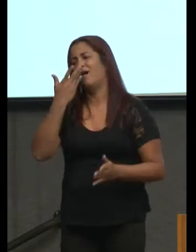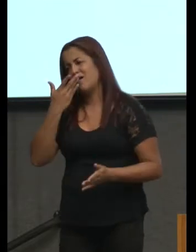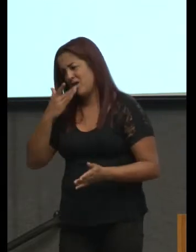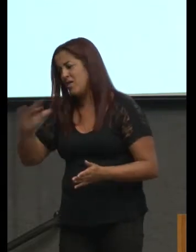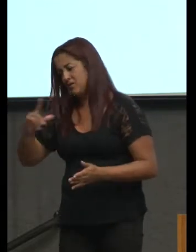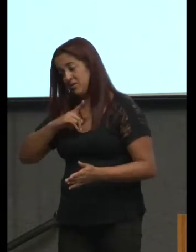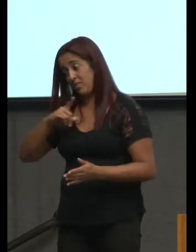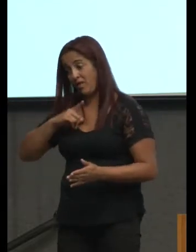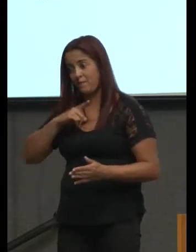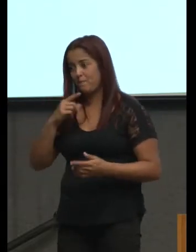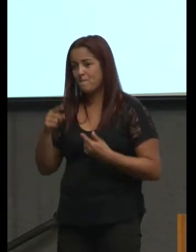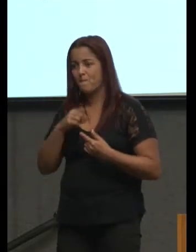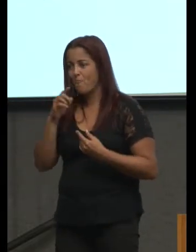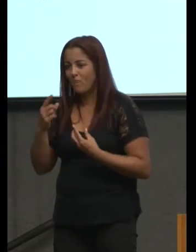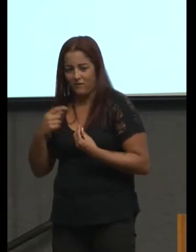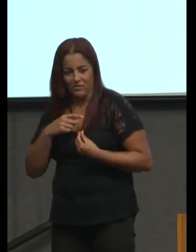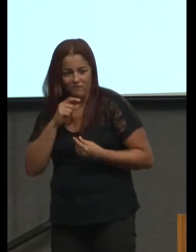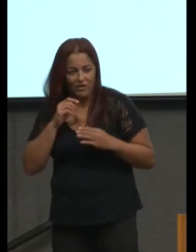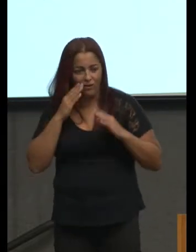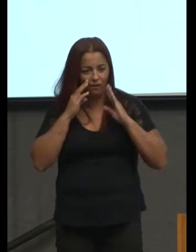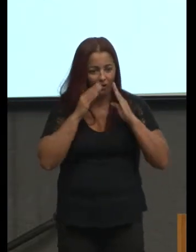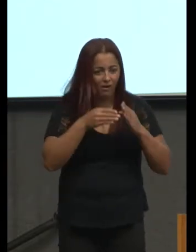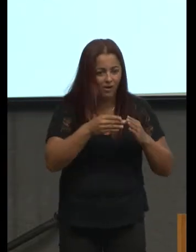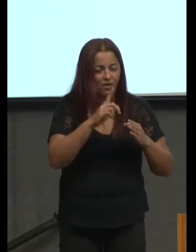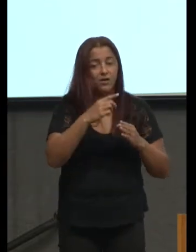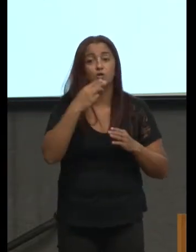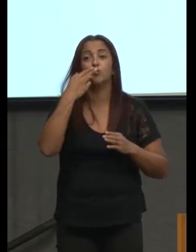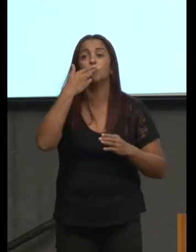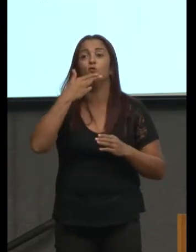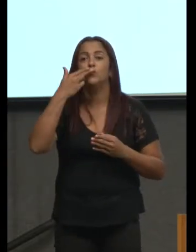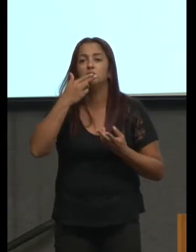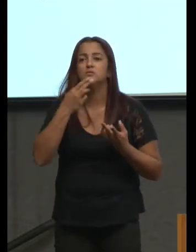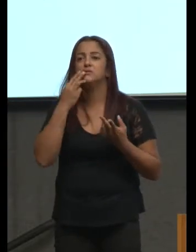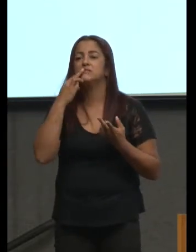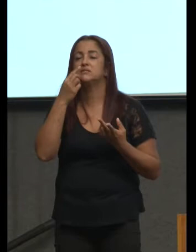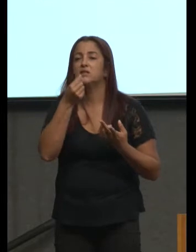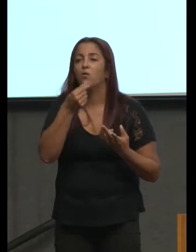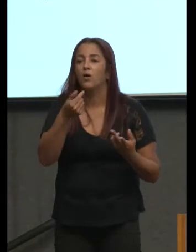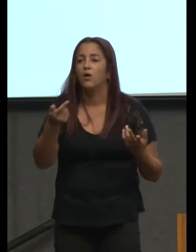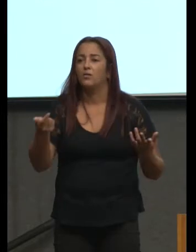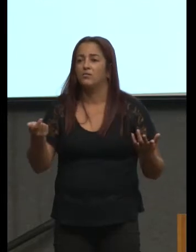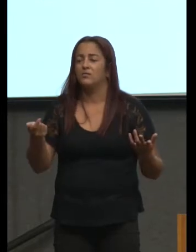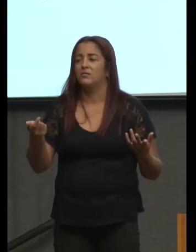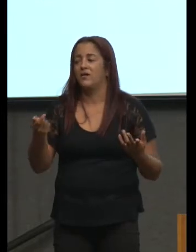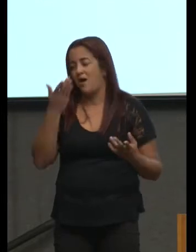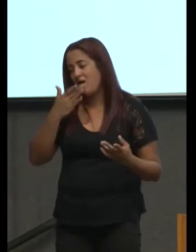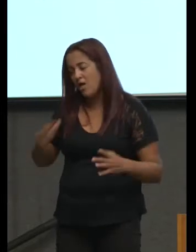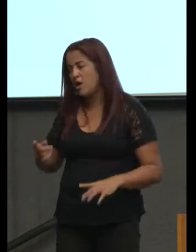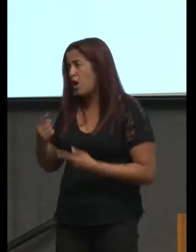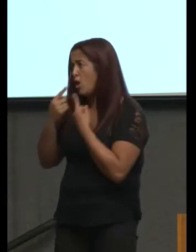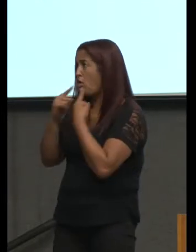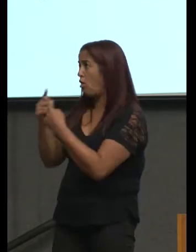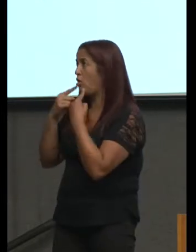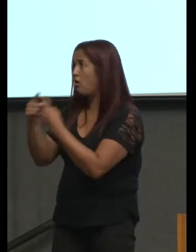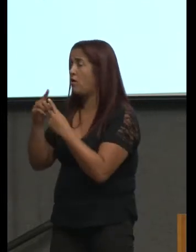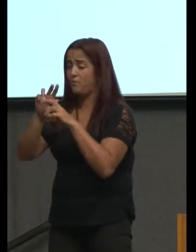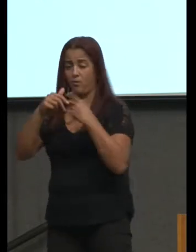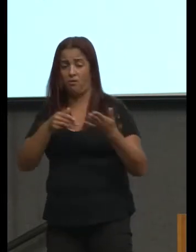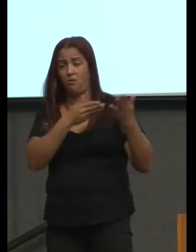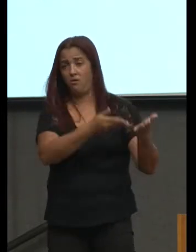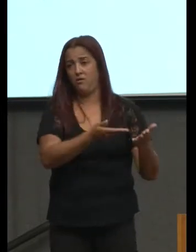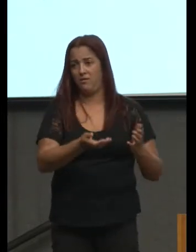referência então não doce o salgado como é que como é que e elas reclamam em função dessa referência